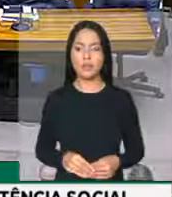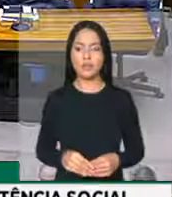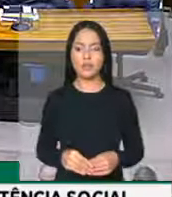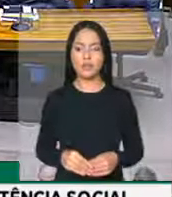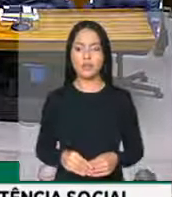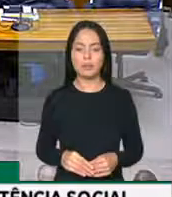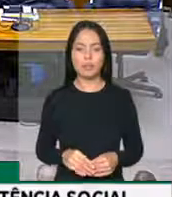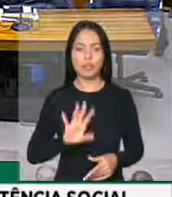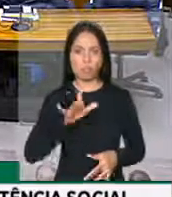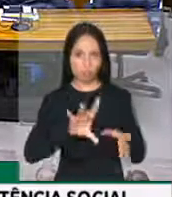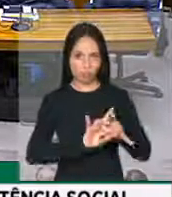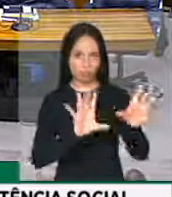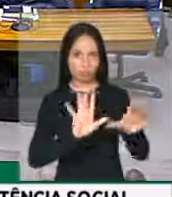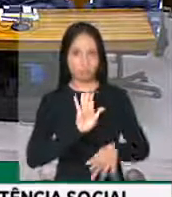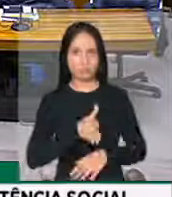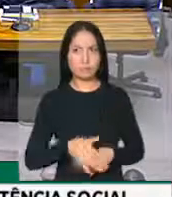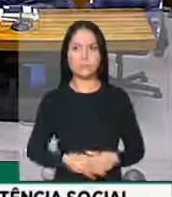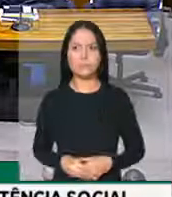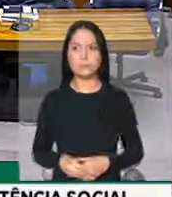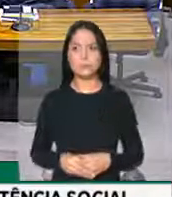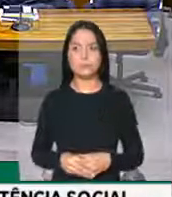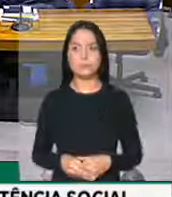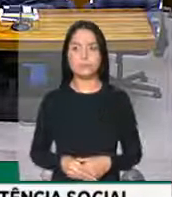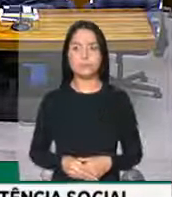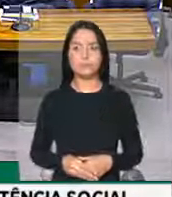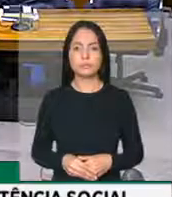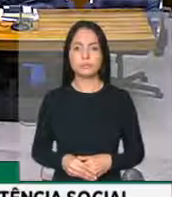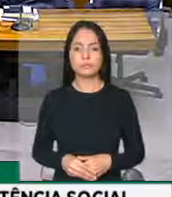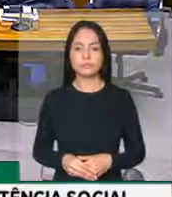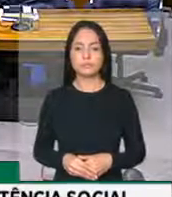alteração. Só para continuar.